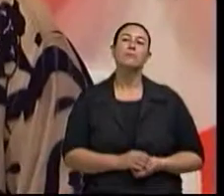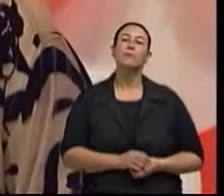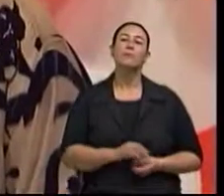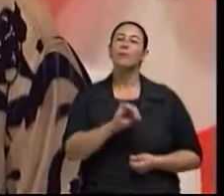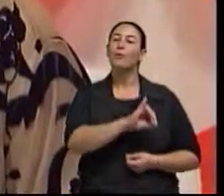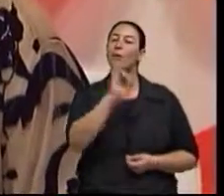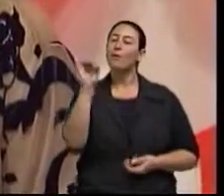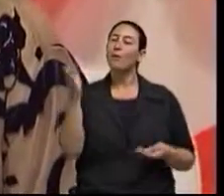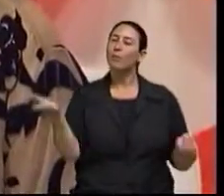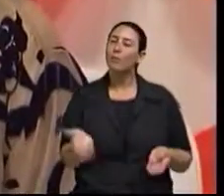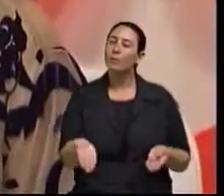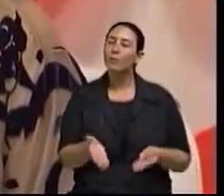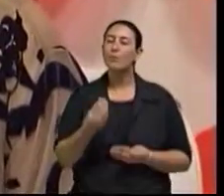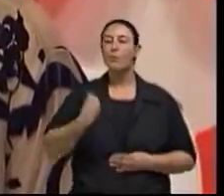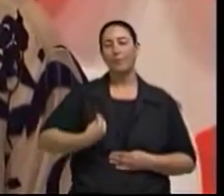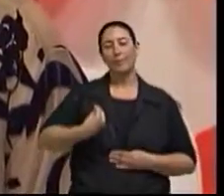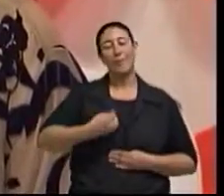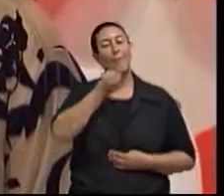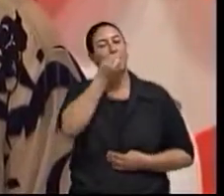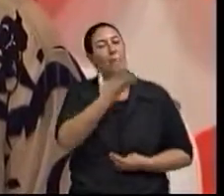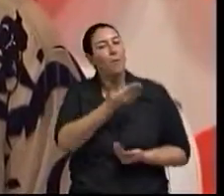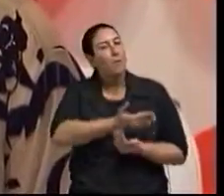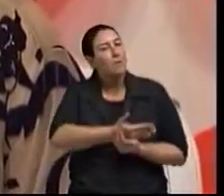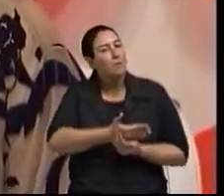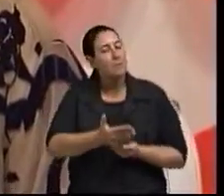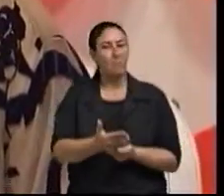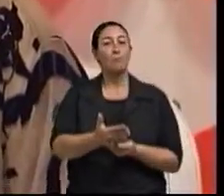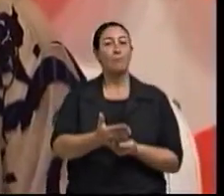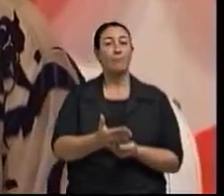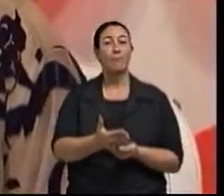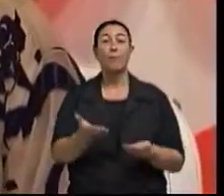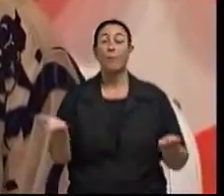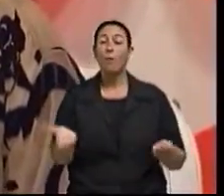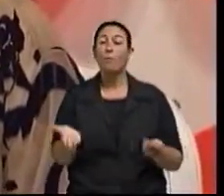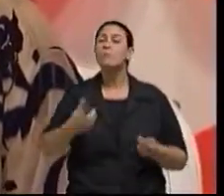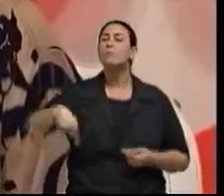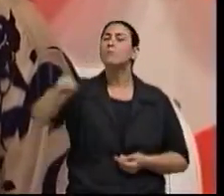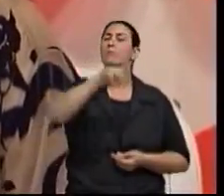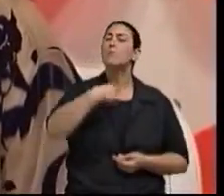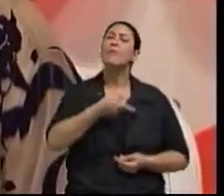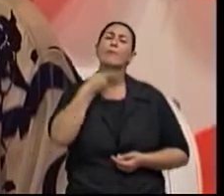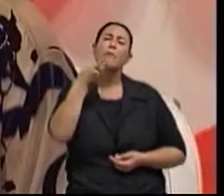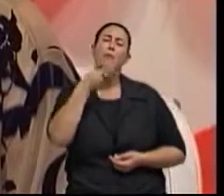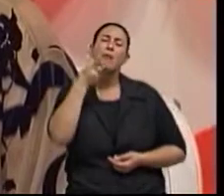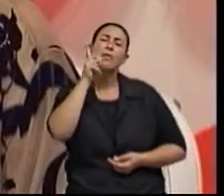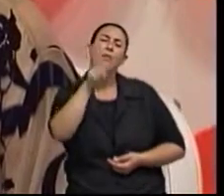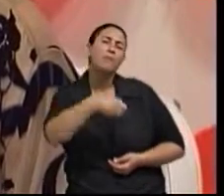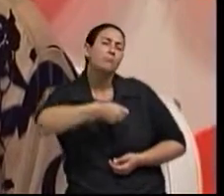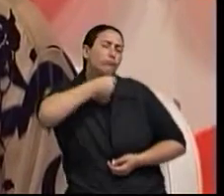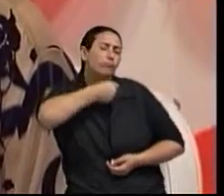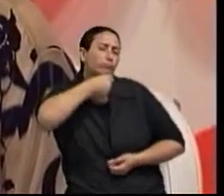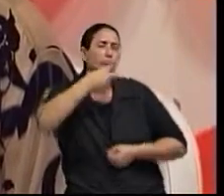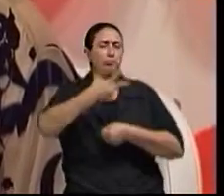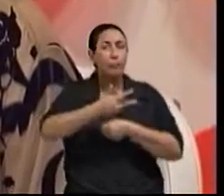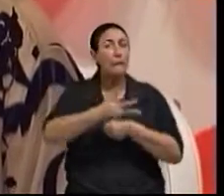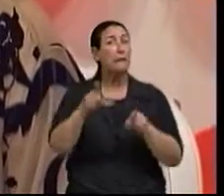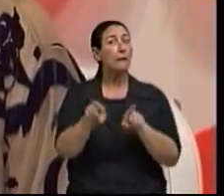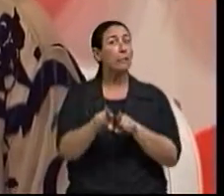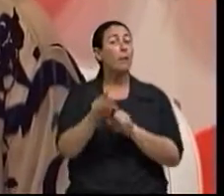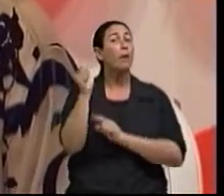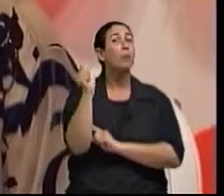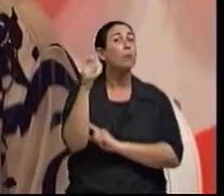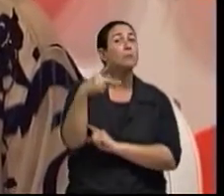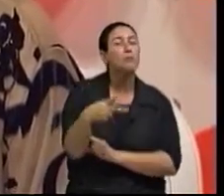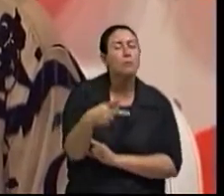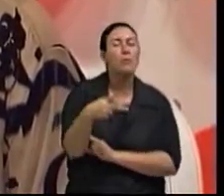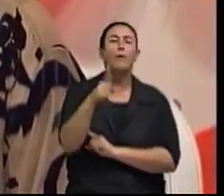Olá, o nosso Viva Bem está começando e hoje vamos falar sobre envelhecimento e aposentadoria na